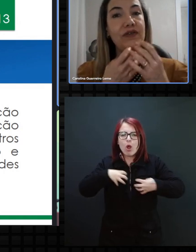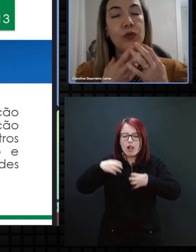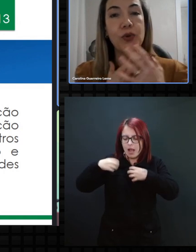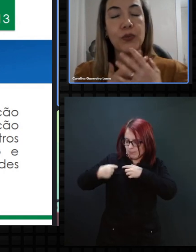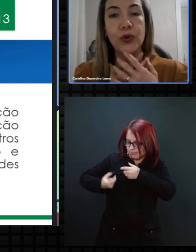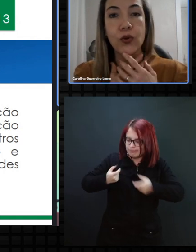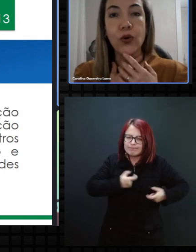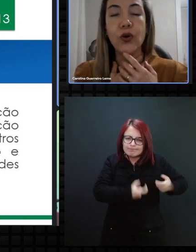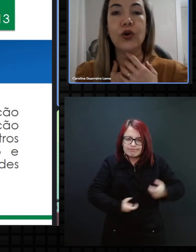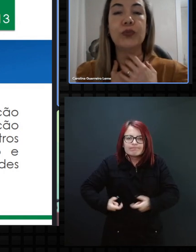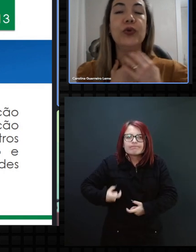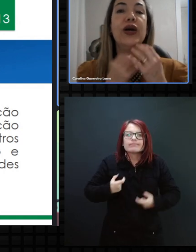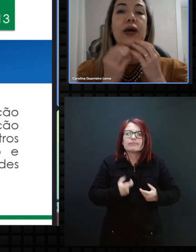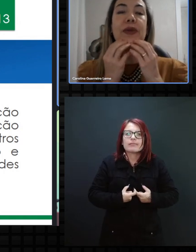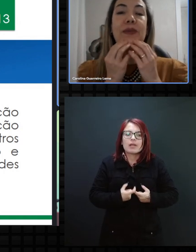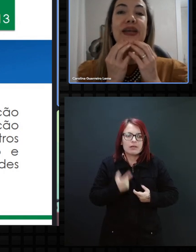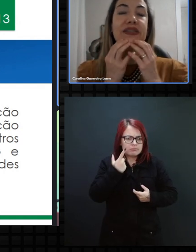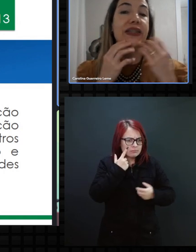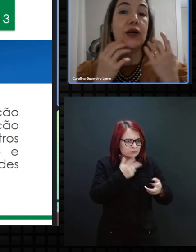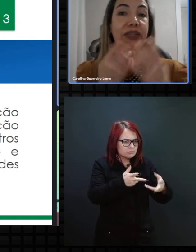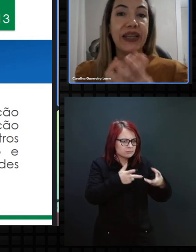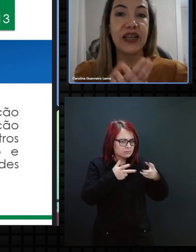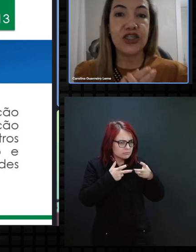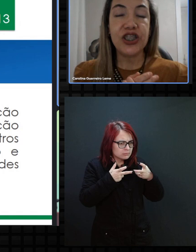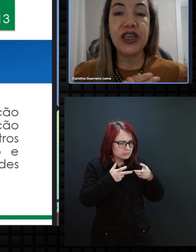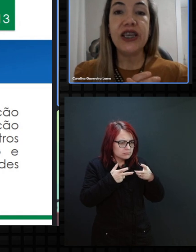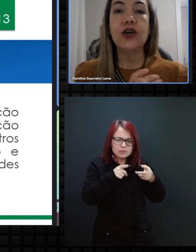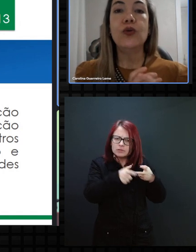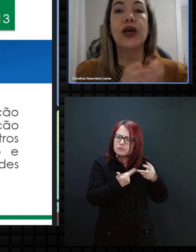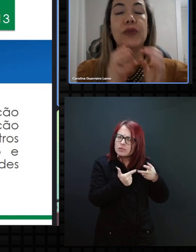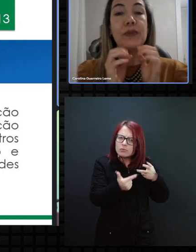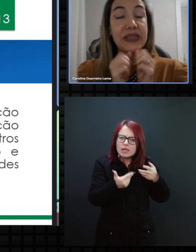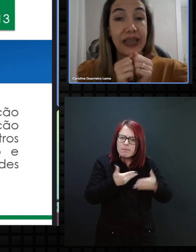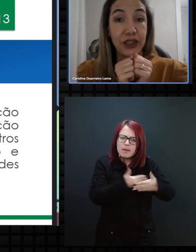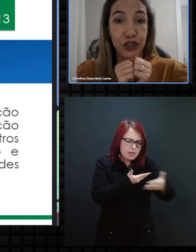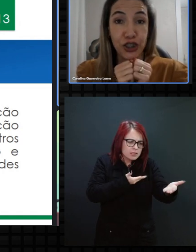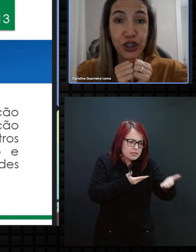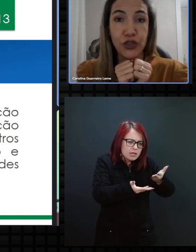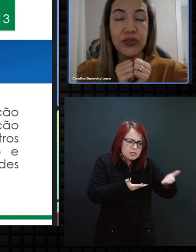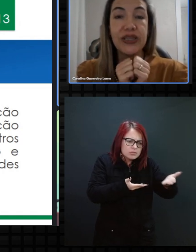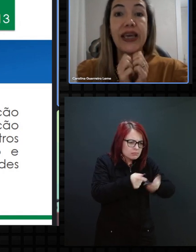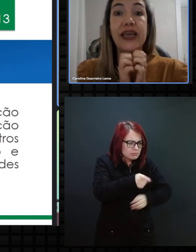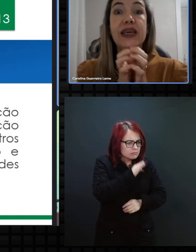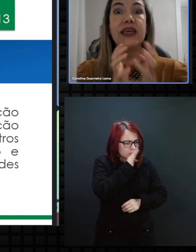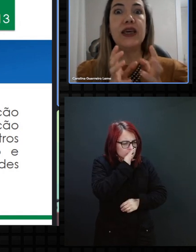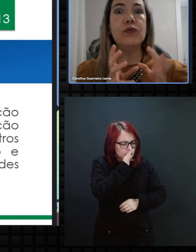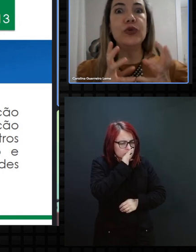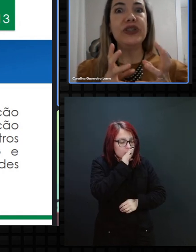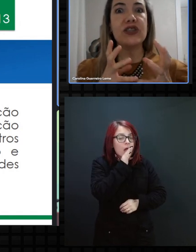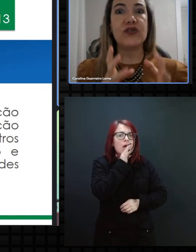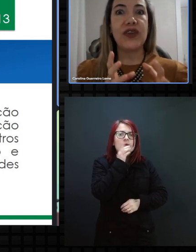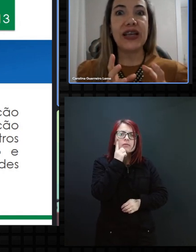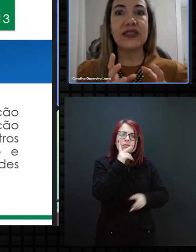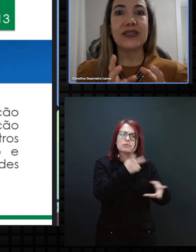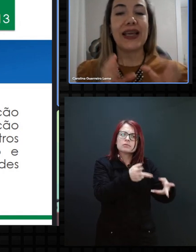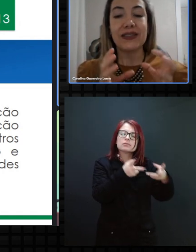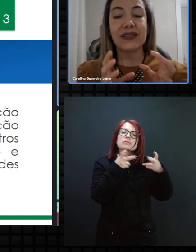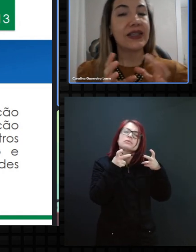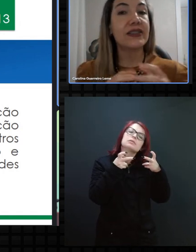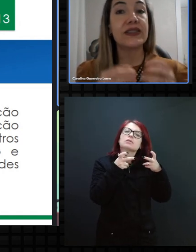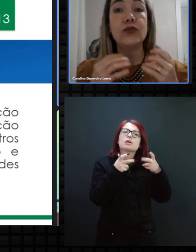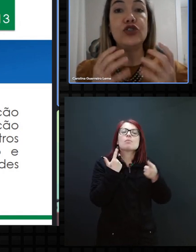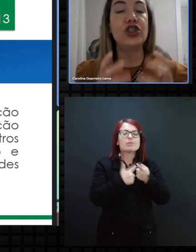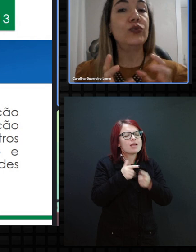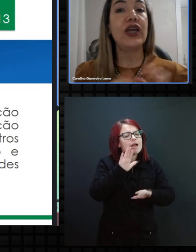manipulavam o próprio corpo, bebês que não interagiam, bebês quietinhos e que, muitas vezes,